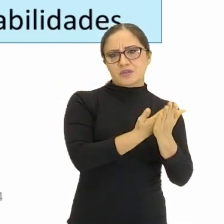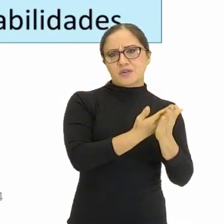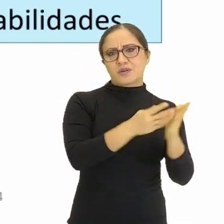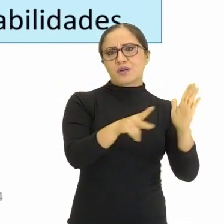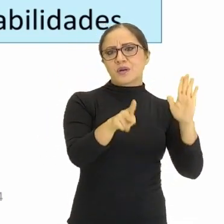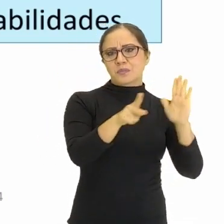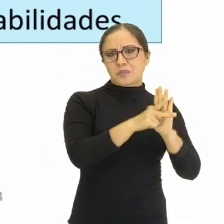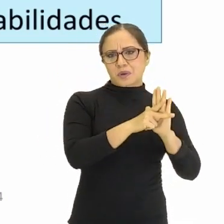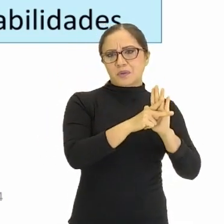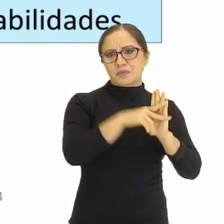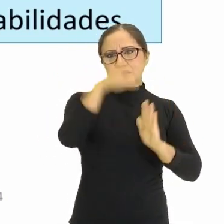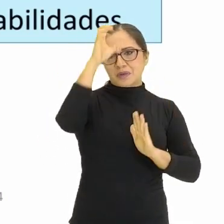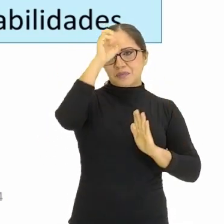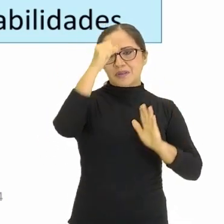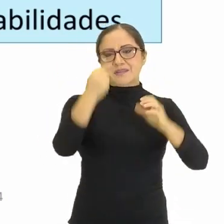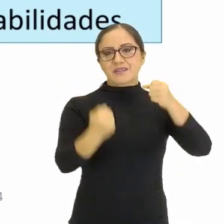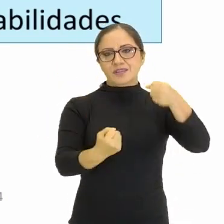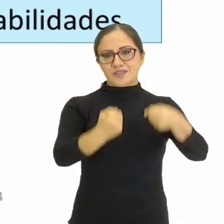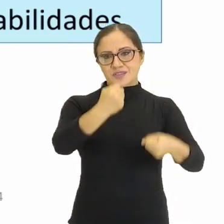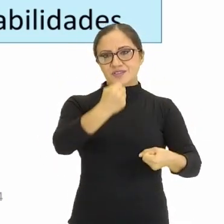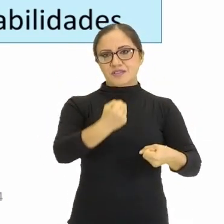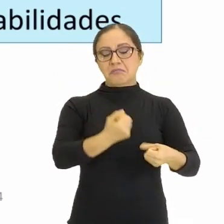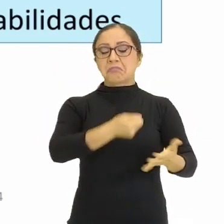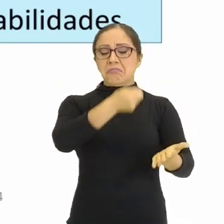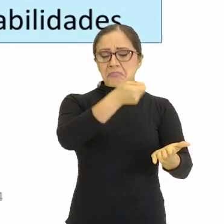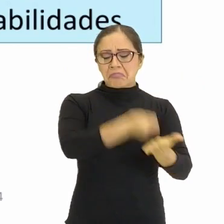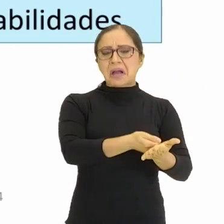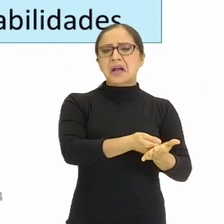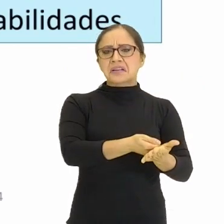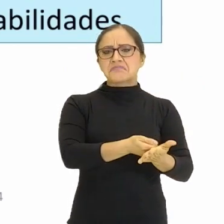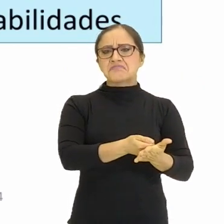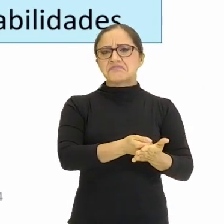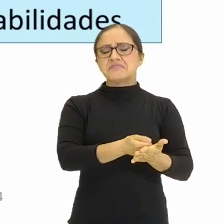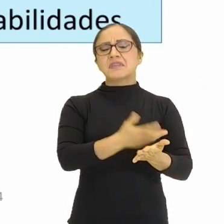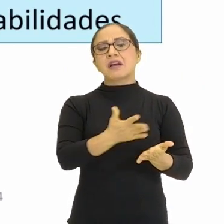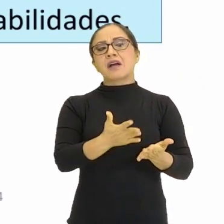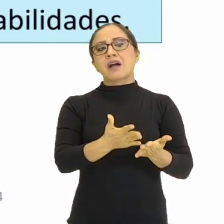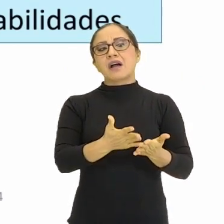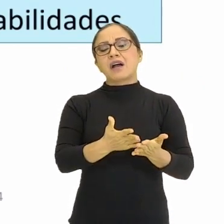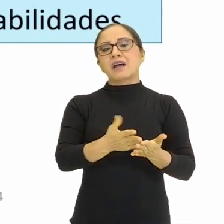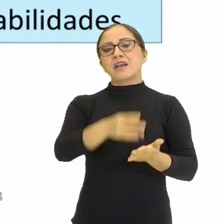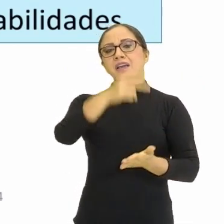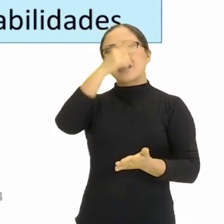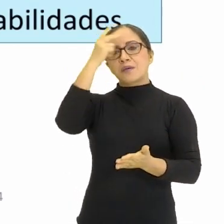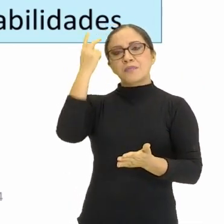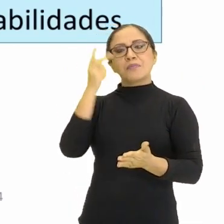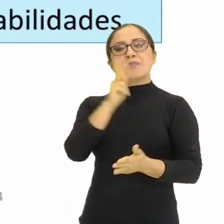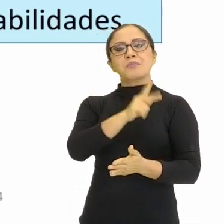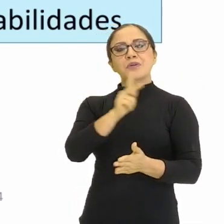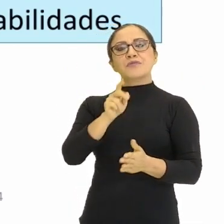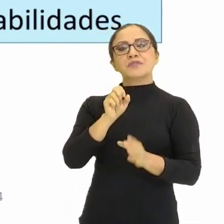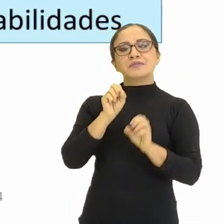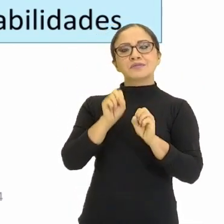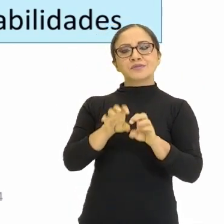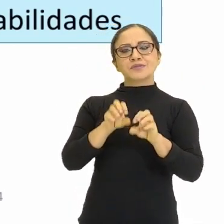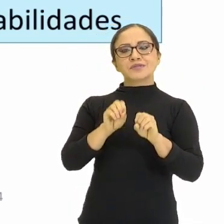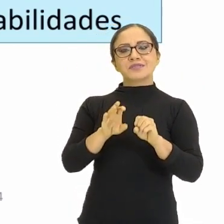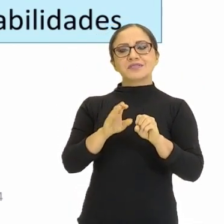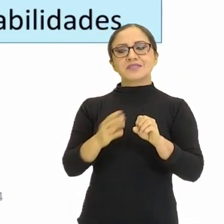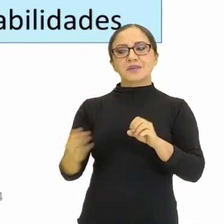inscreve, paga e resolve aprender a dirigir. Aí o instrutor vai colocar essa pessoa dentro de um carro e vai